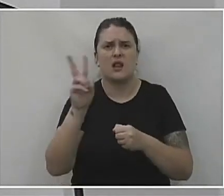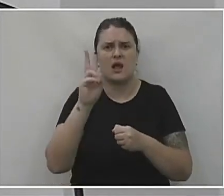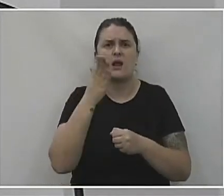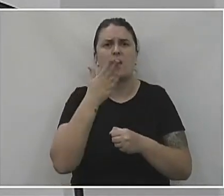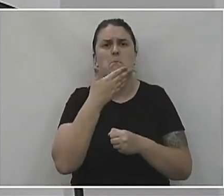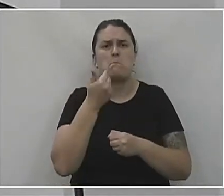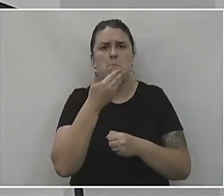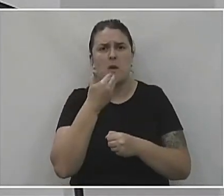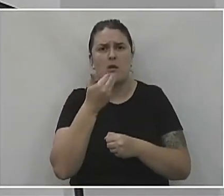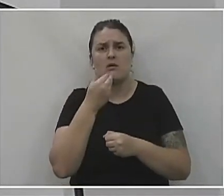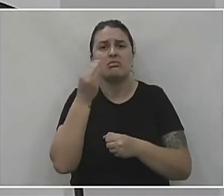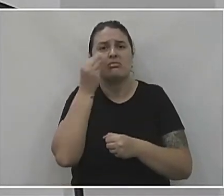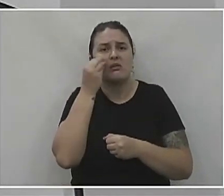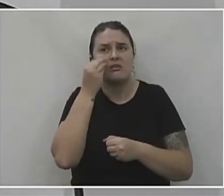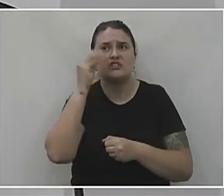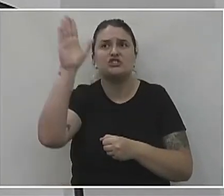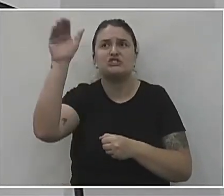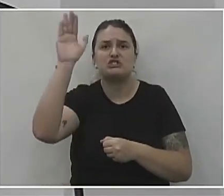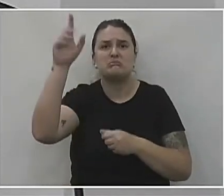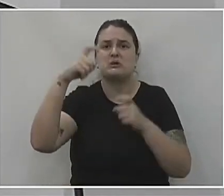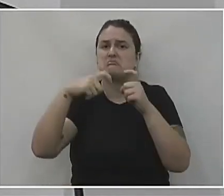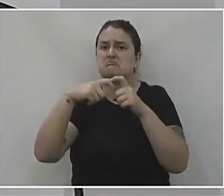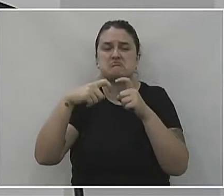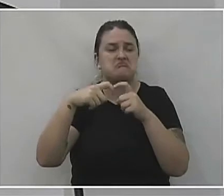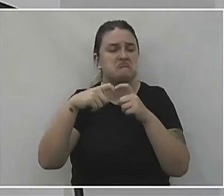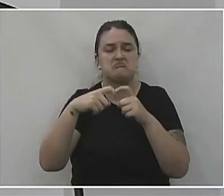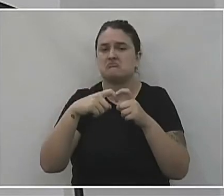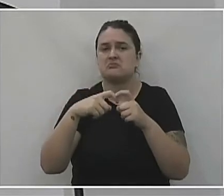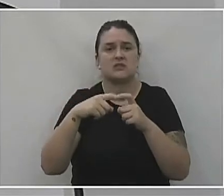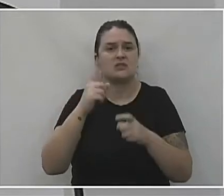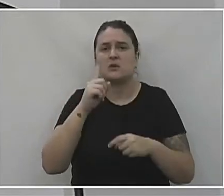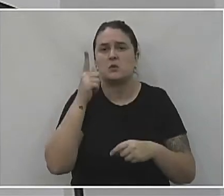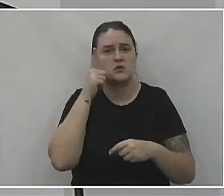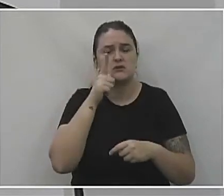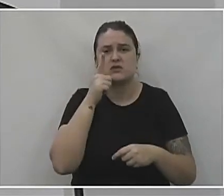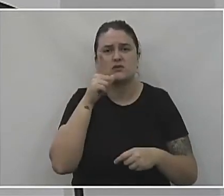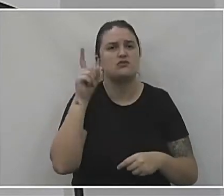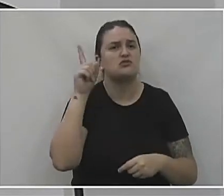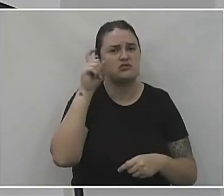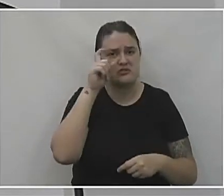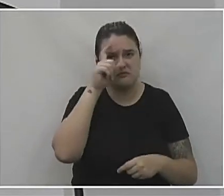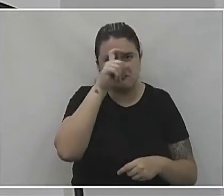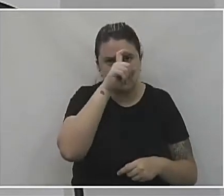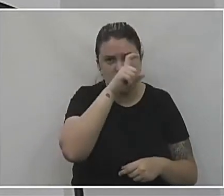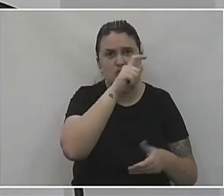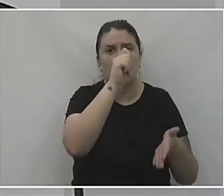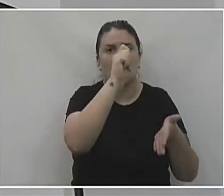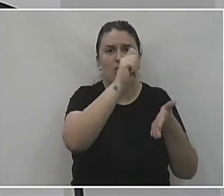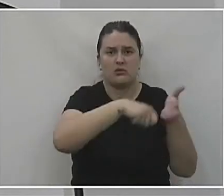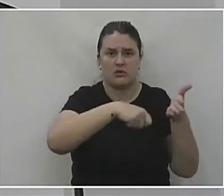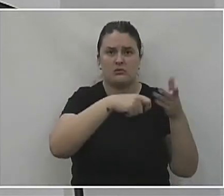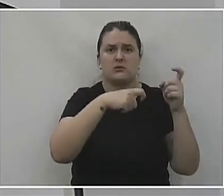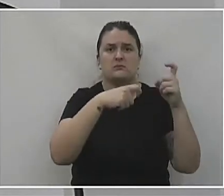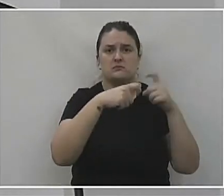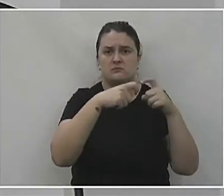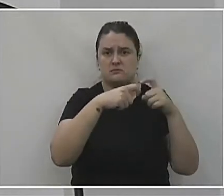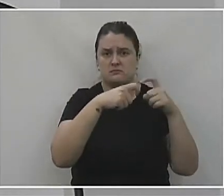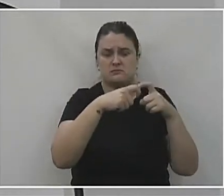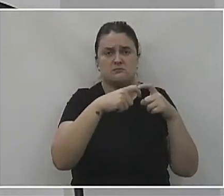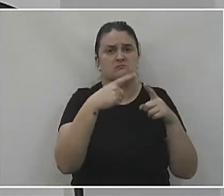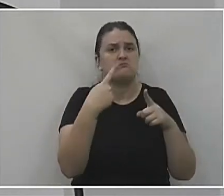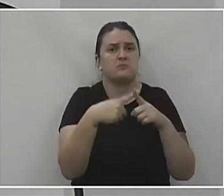atrativo para tentar trazer mais médicos. Mesmo assim, tivemos uma dificuldade muito grande para fazer isso, porque